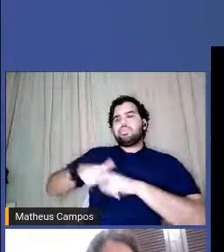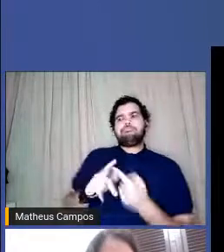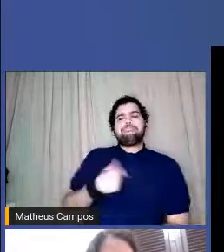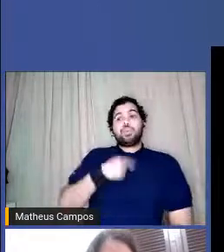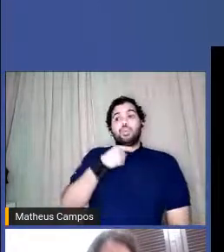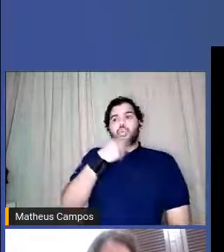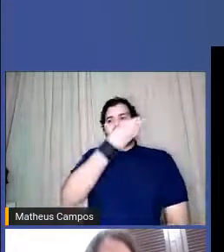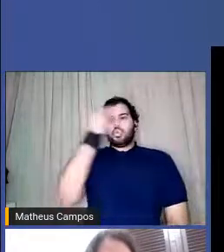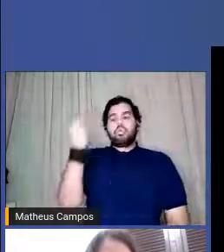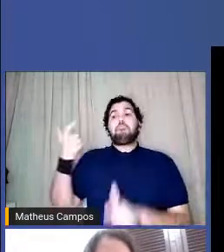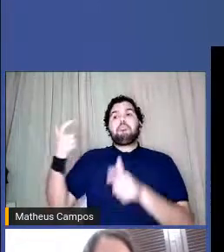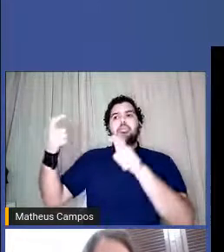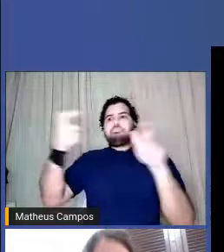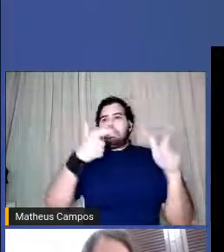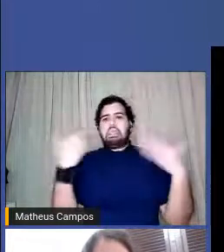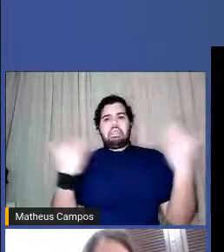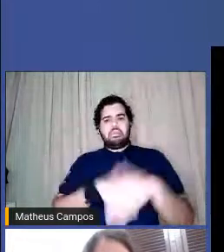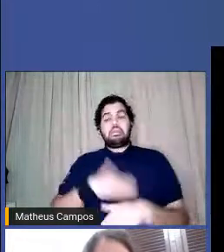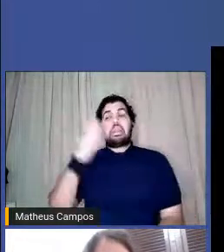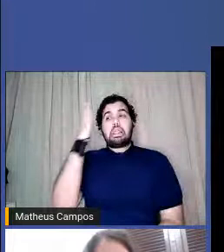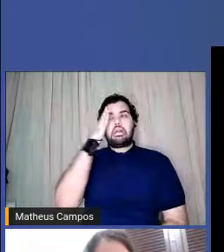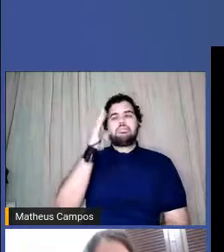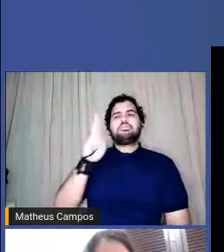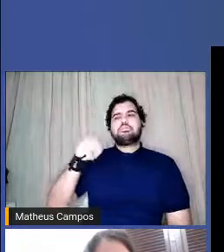onde tinha sido, mas eu sabia que tinha sido numa prova.